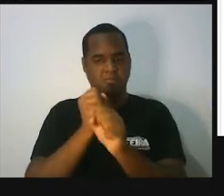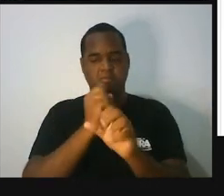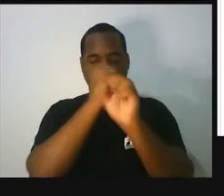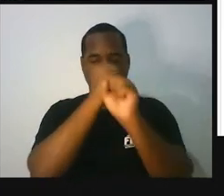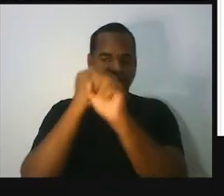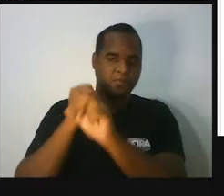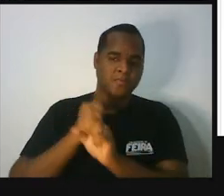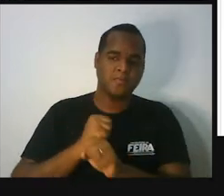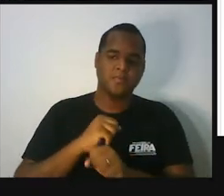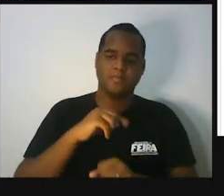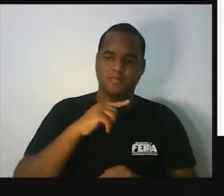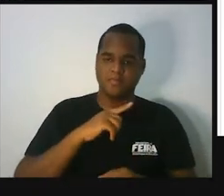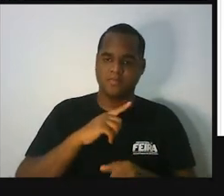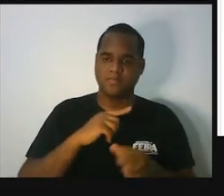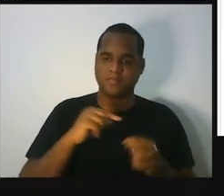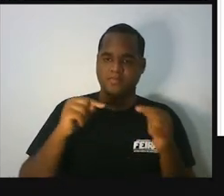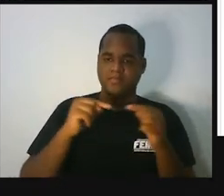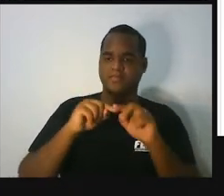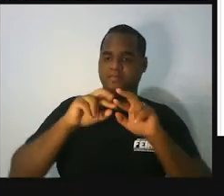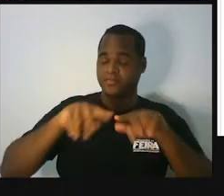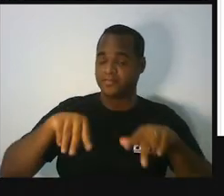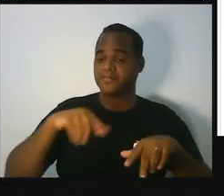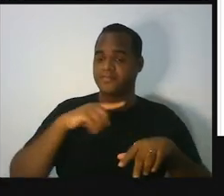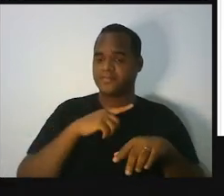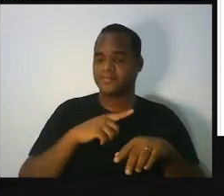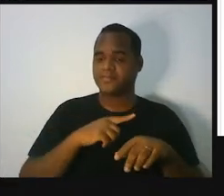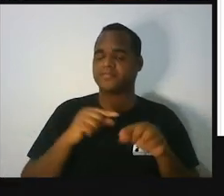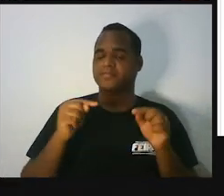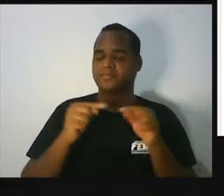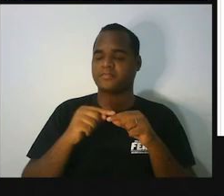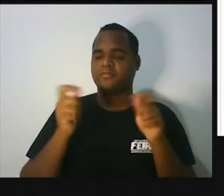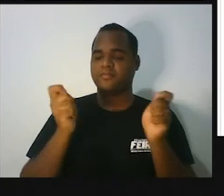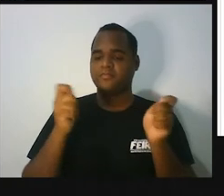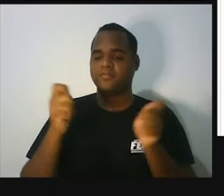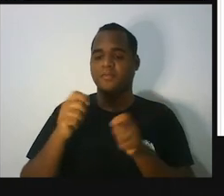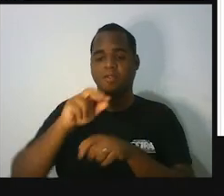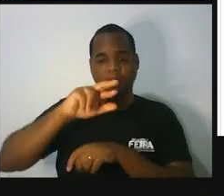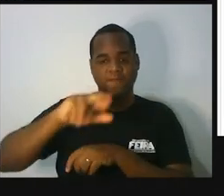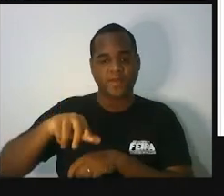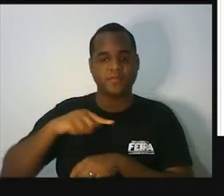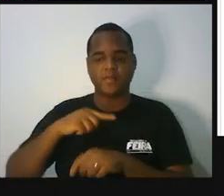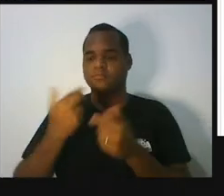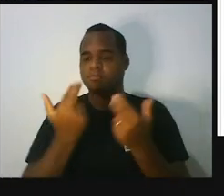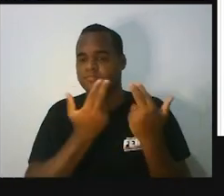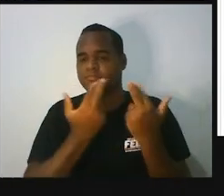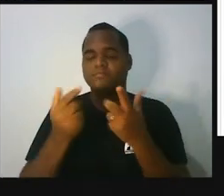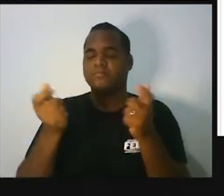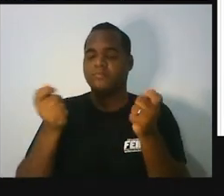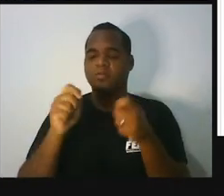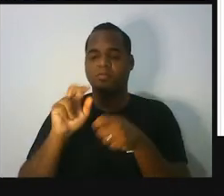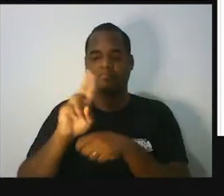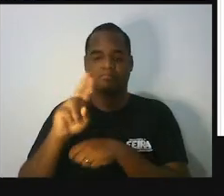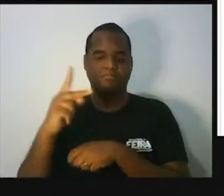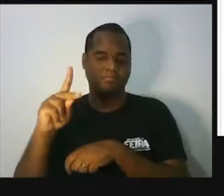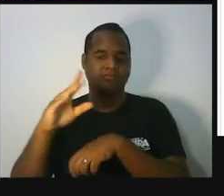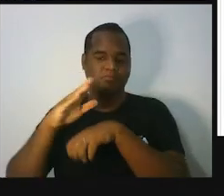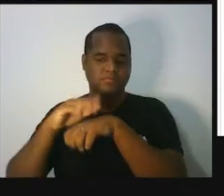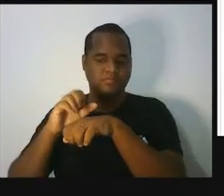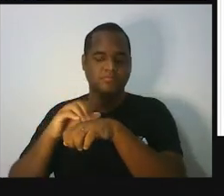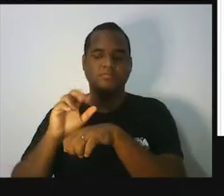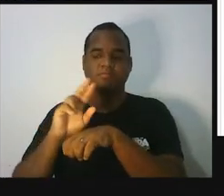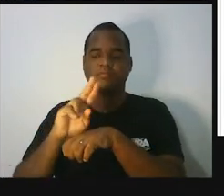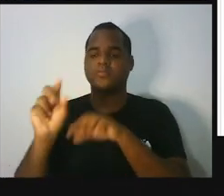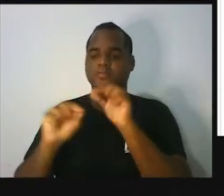Esse triângulo, que os três lados não têm medidas iguais, ele é chamado de